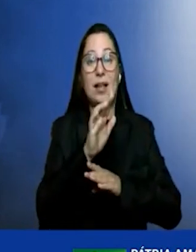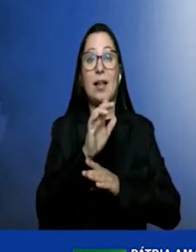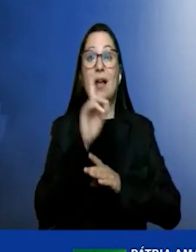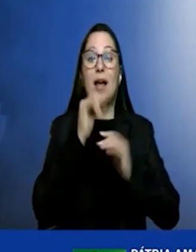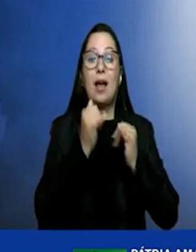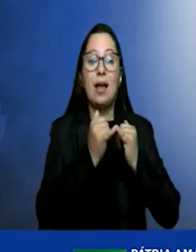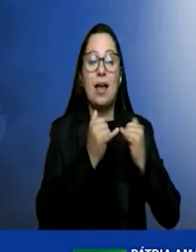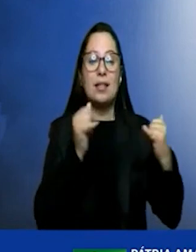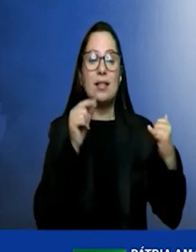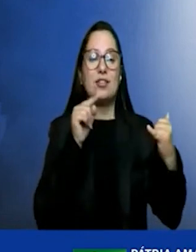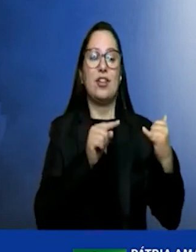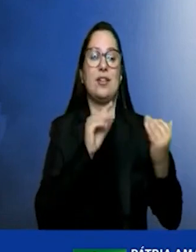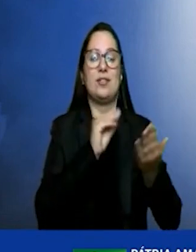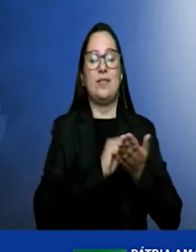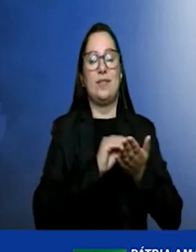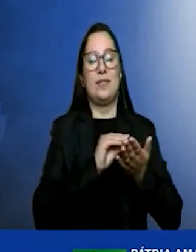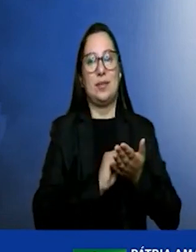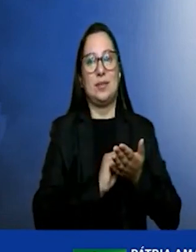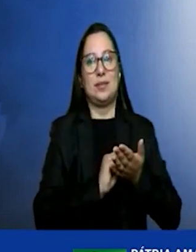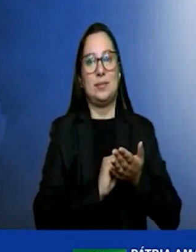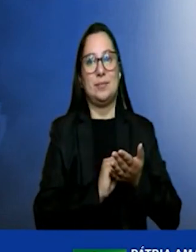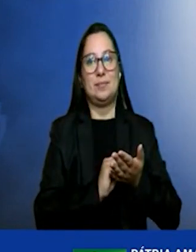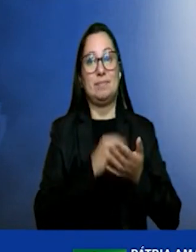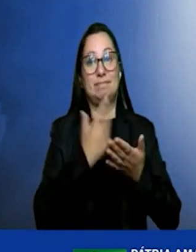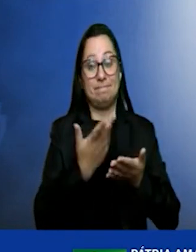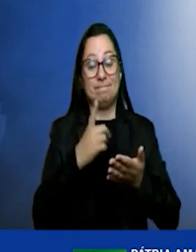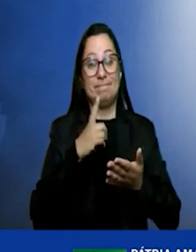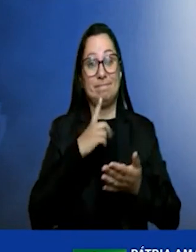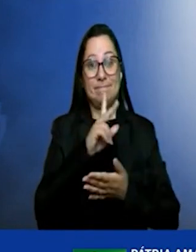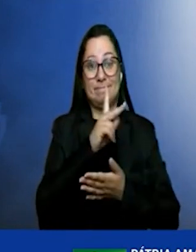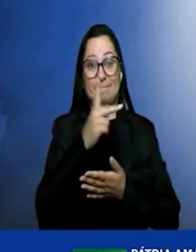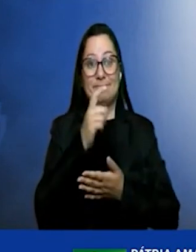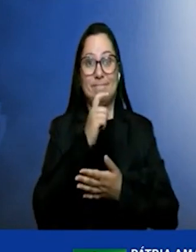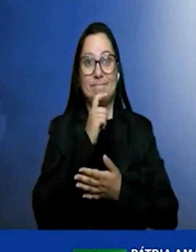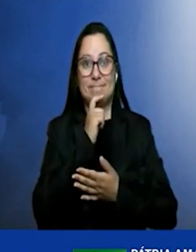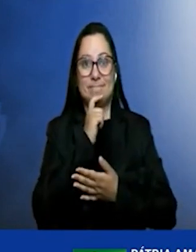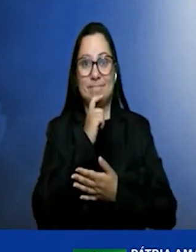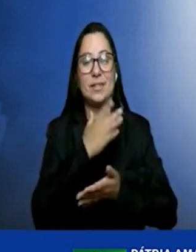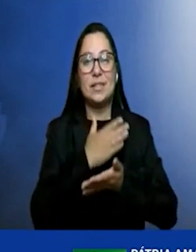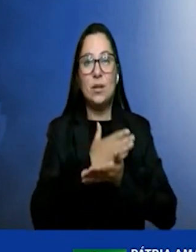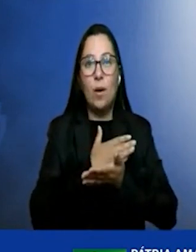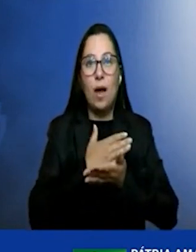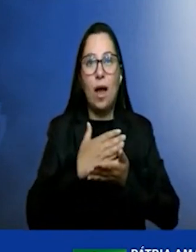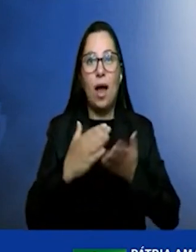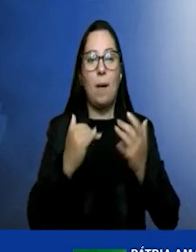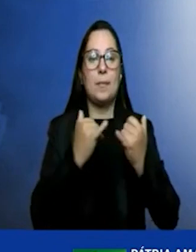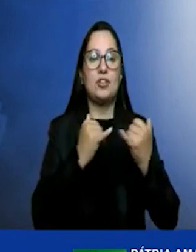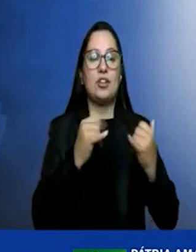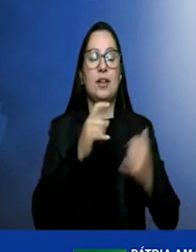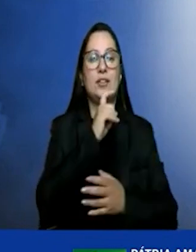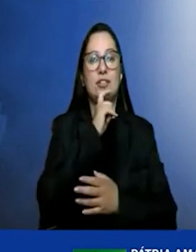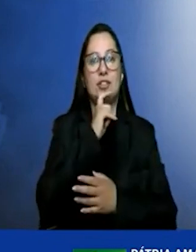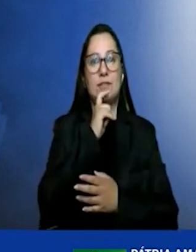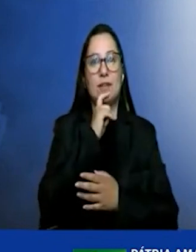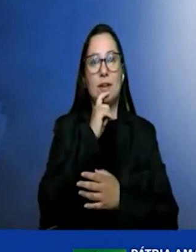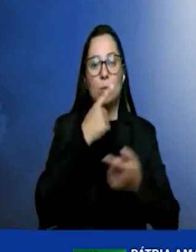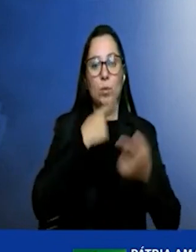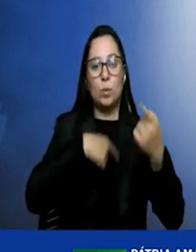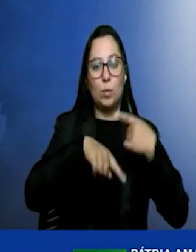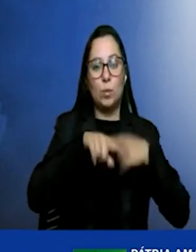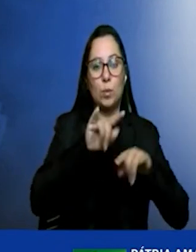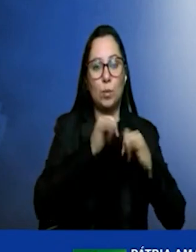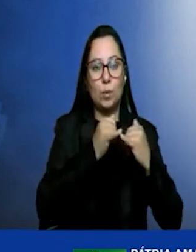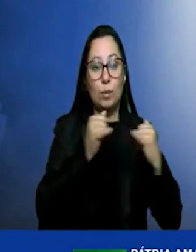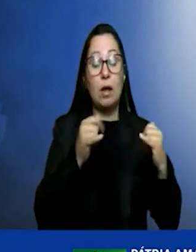e aí entra o hidrogênio verde então a partir da energia verde passando por eletrolisadores a gente obtém